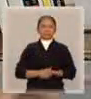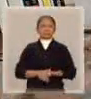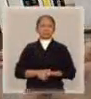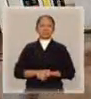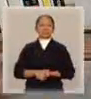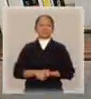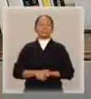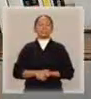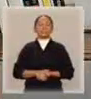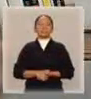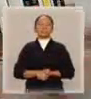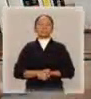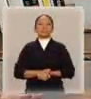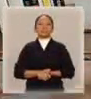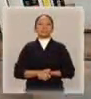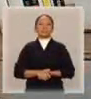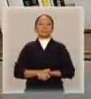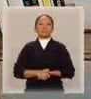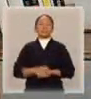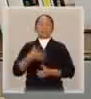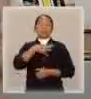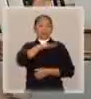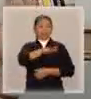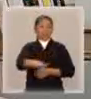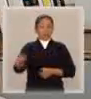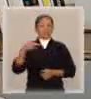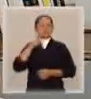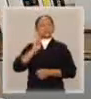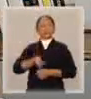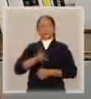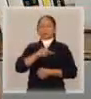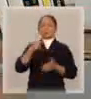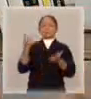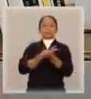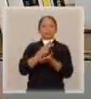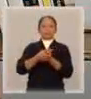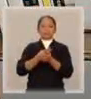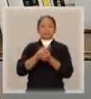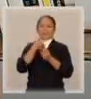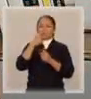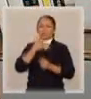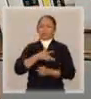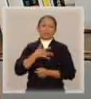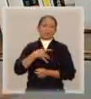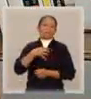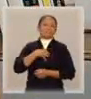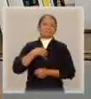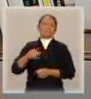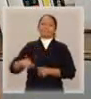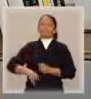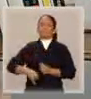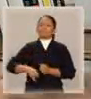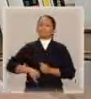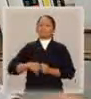acaba sendo a grande vítima. Eu costumo dizer que a criança vira uma bucha de canhão. Ela está virada para um e